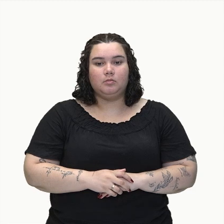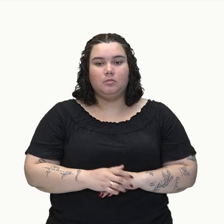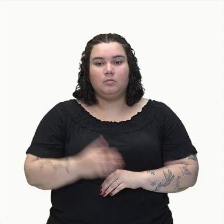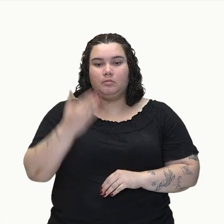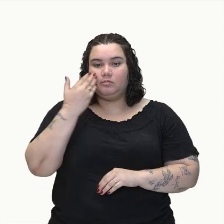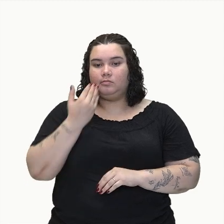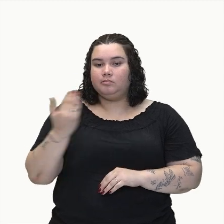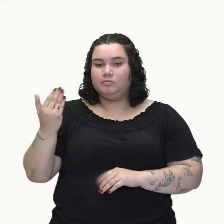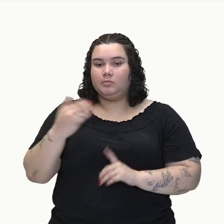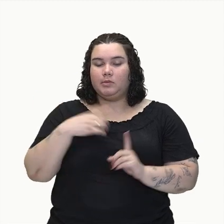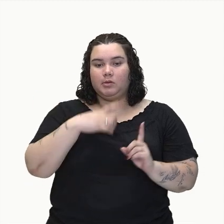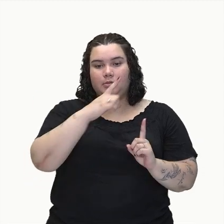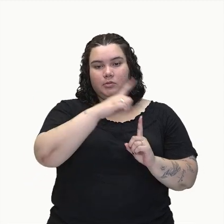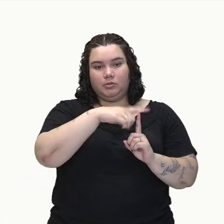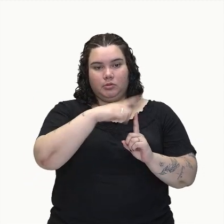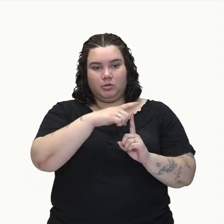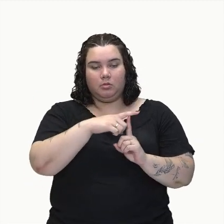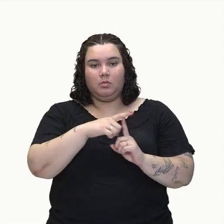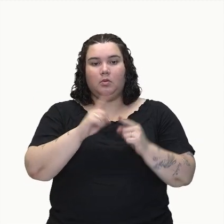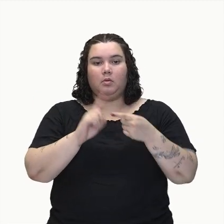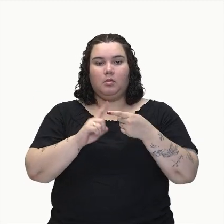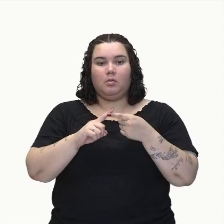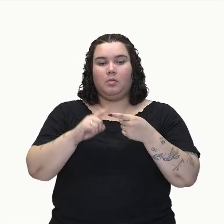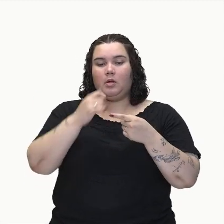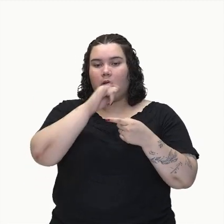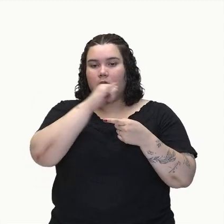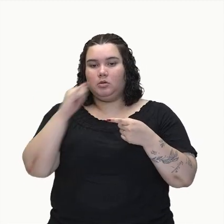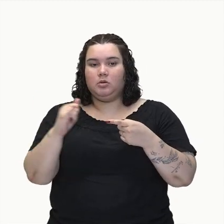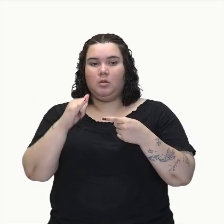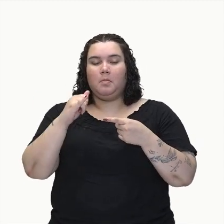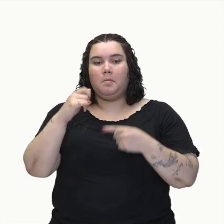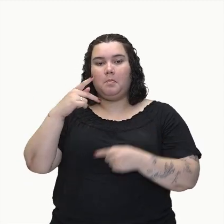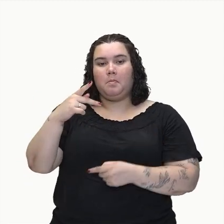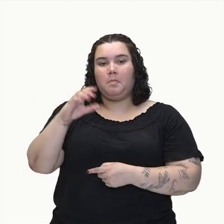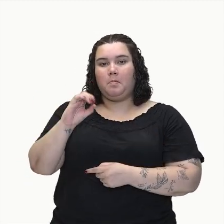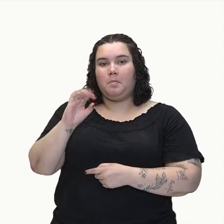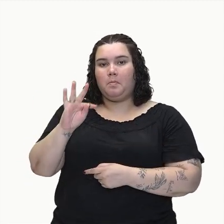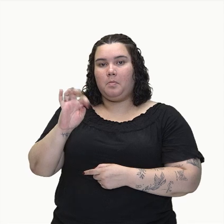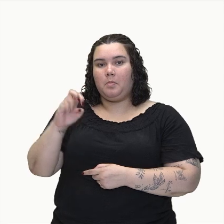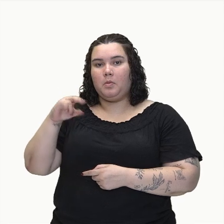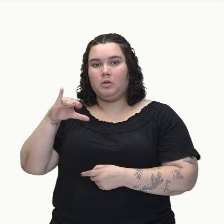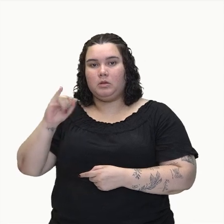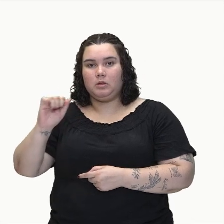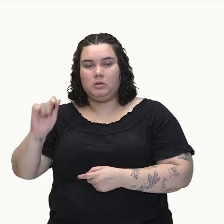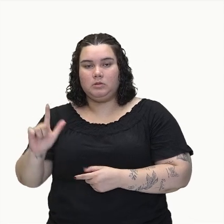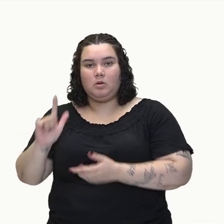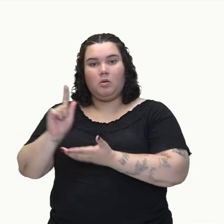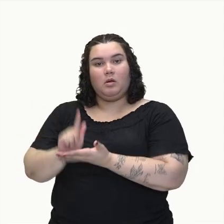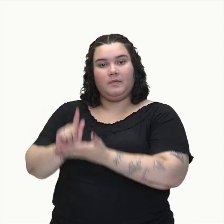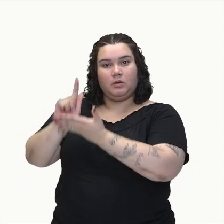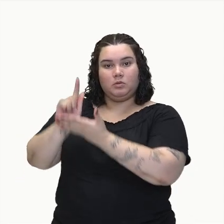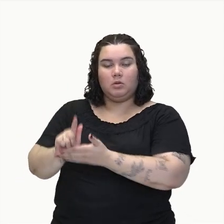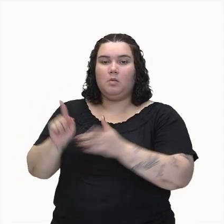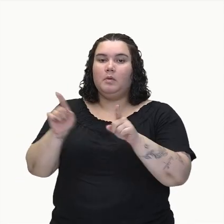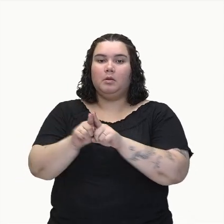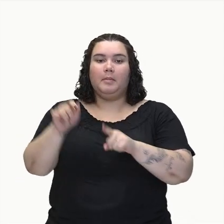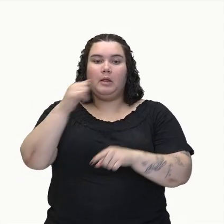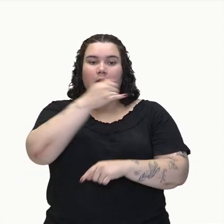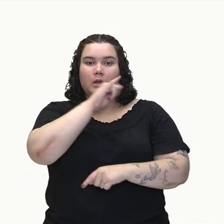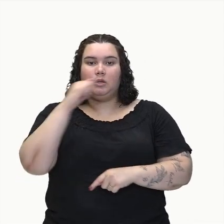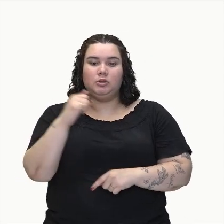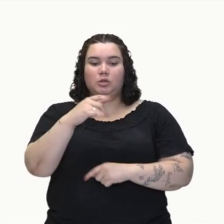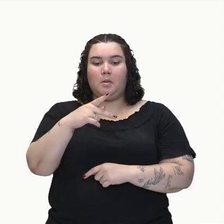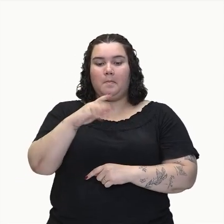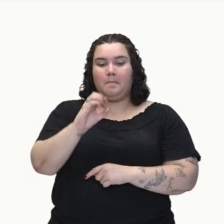gravitacional e a energia potencial elástica. Nesse caso, está ficando mais claro e mais evidente a